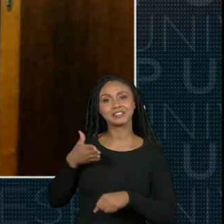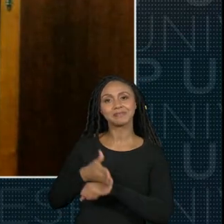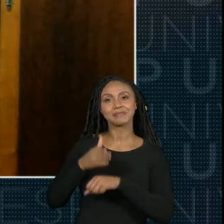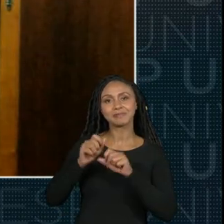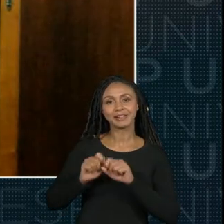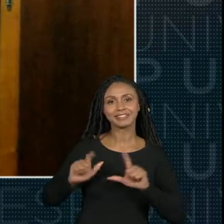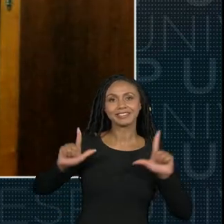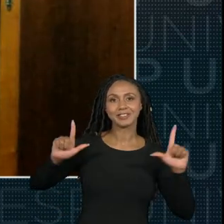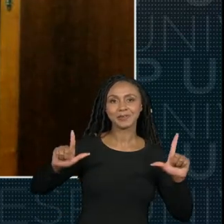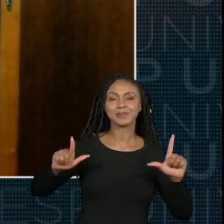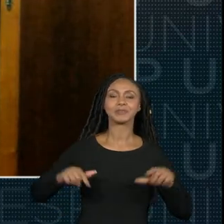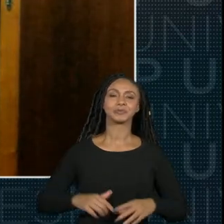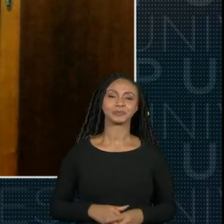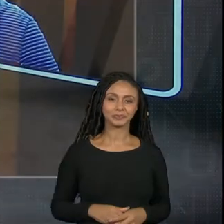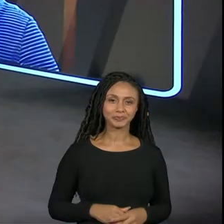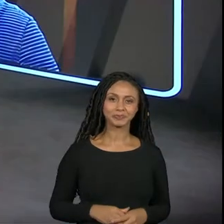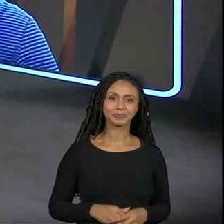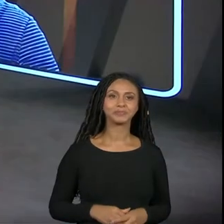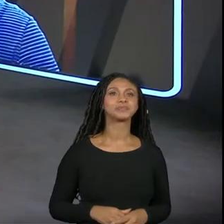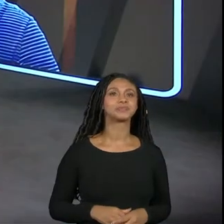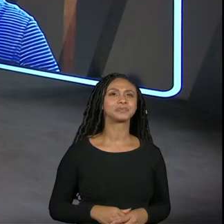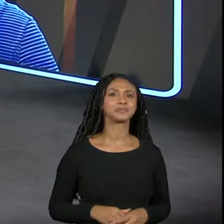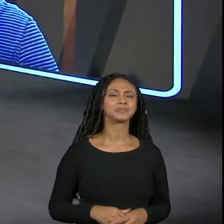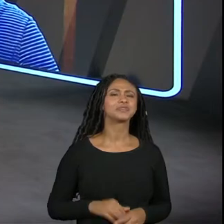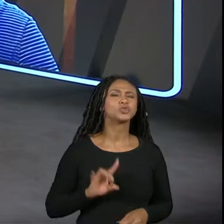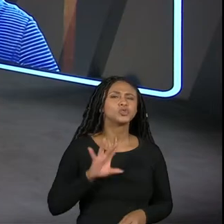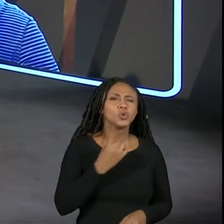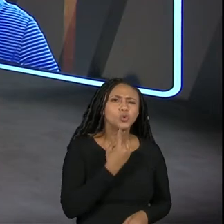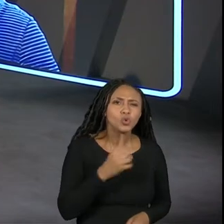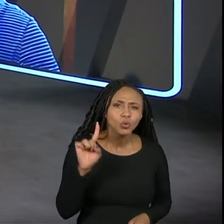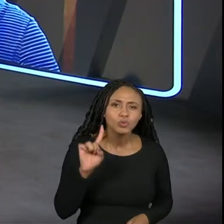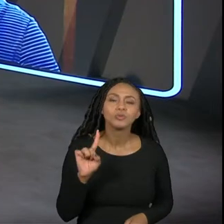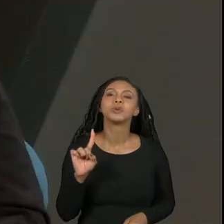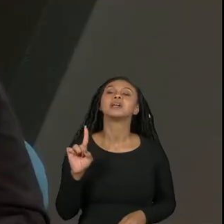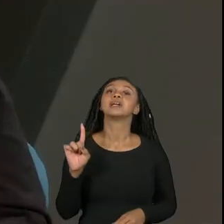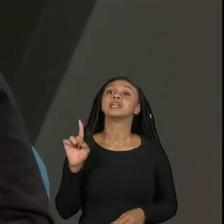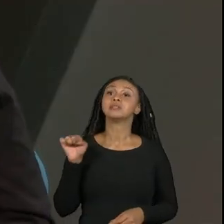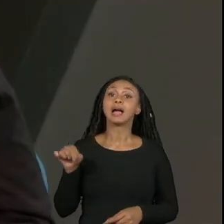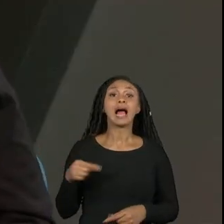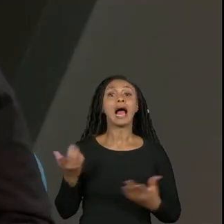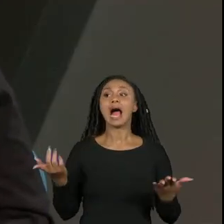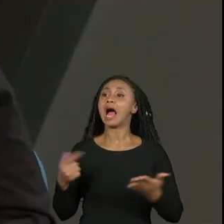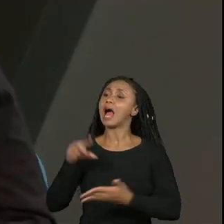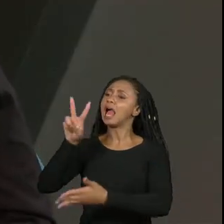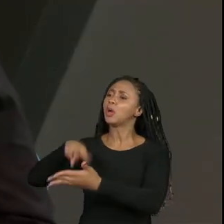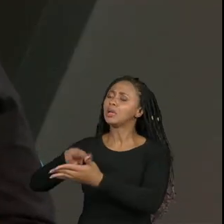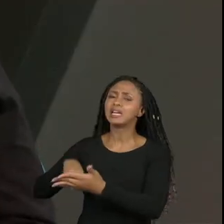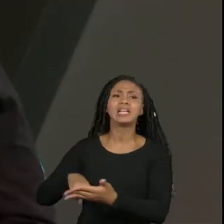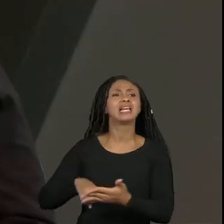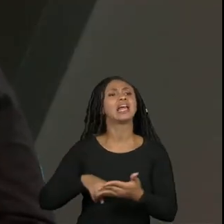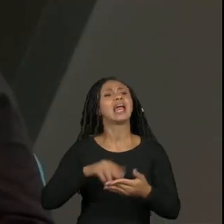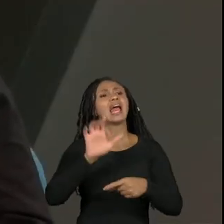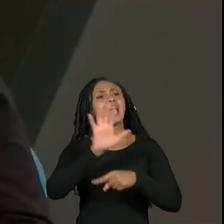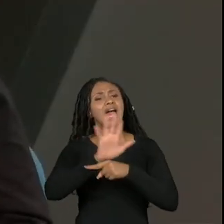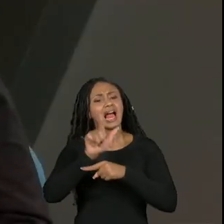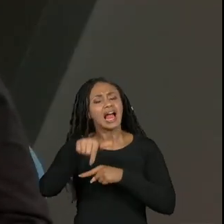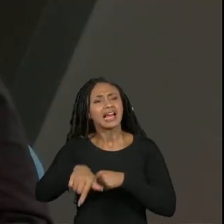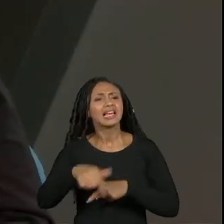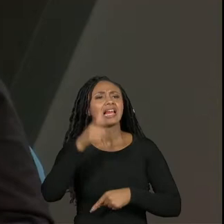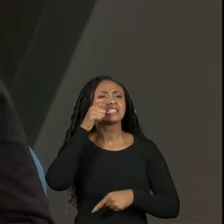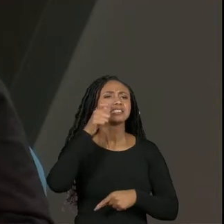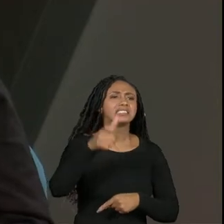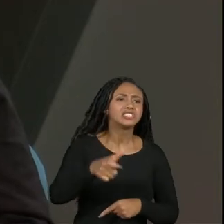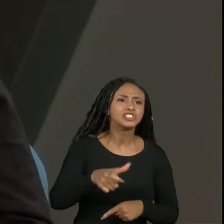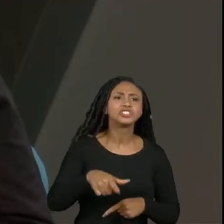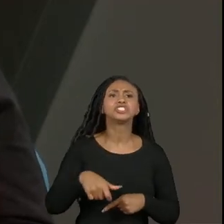passando esses esclarecimentos perfeito um último recadinho Simone li o material assisti de novo a live assisti essa